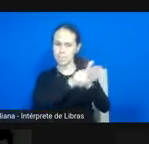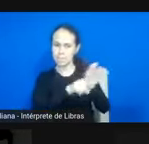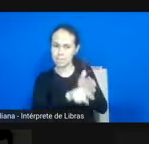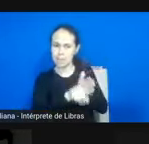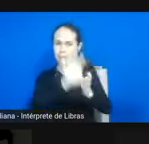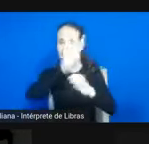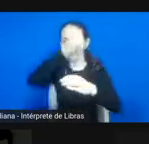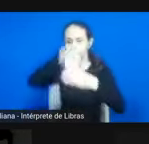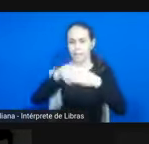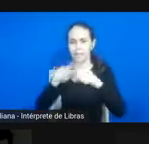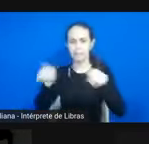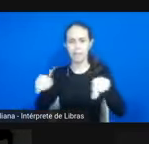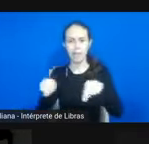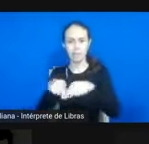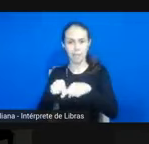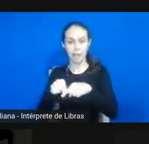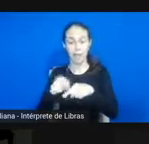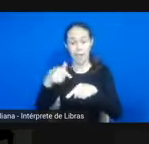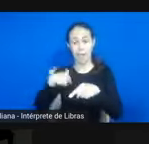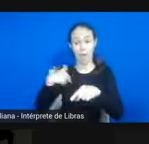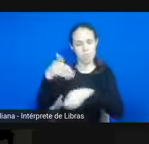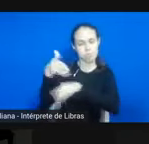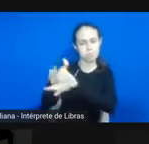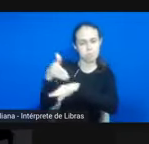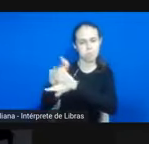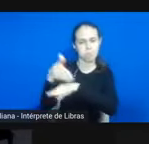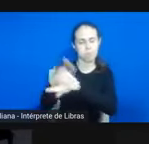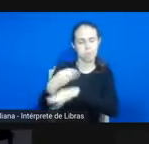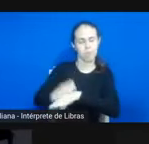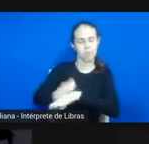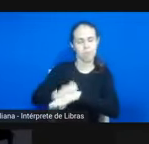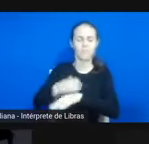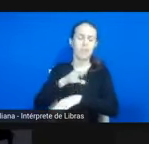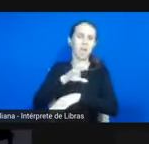que é o lugar onde eu atuo e de onde eu gosto de estar e falar.